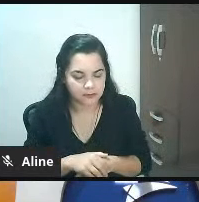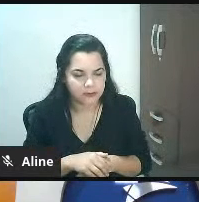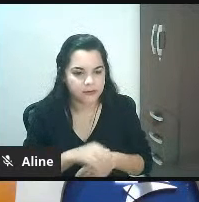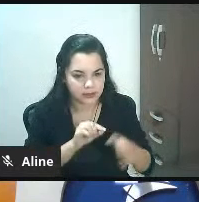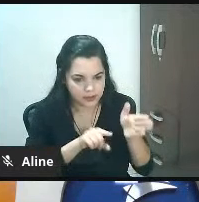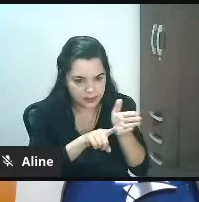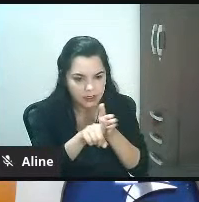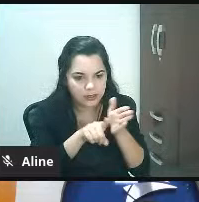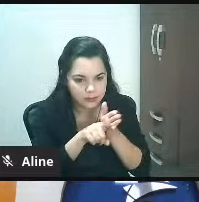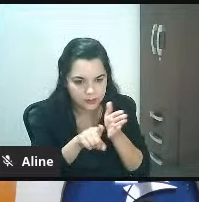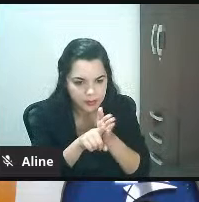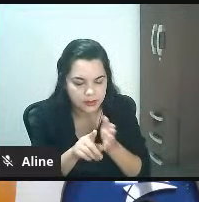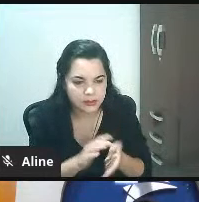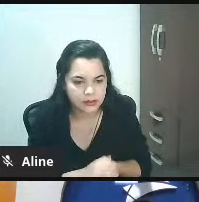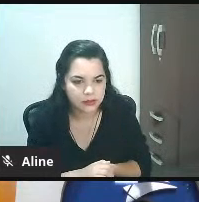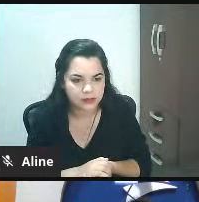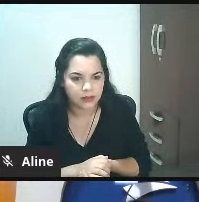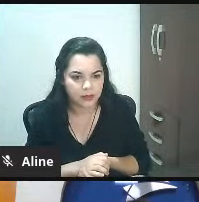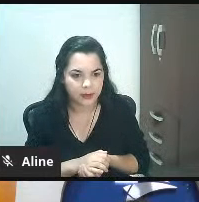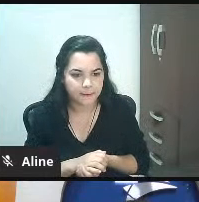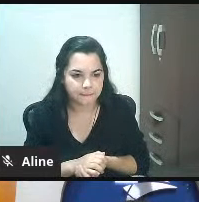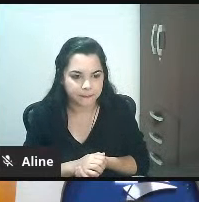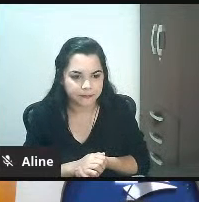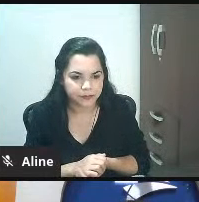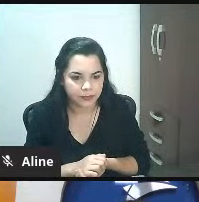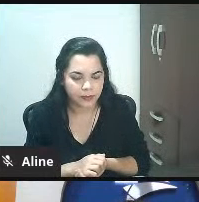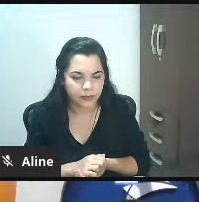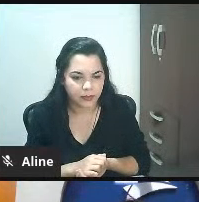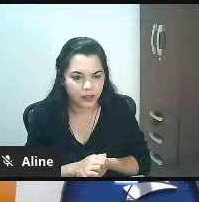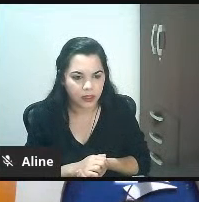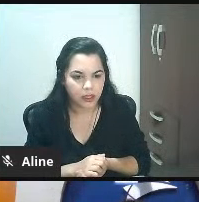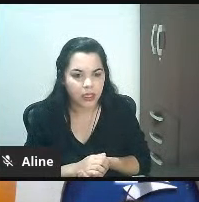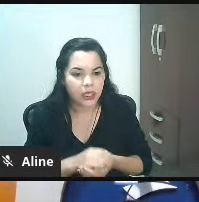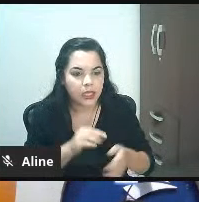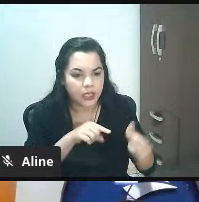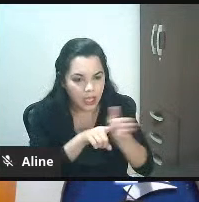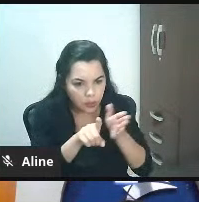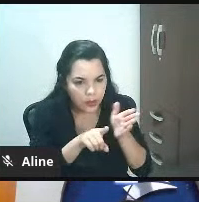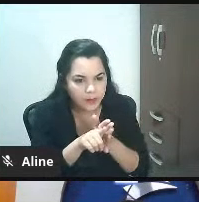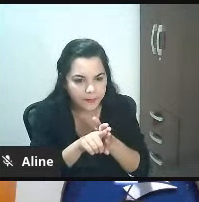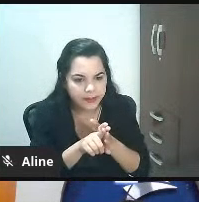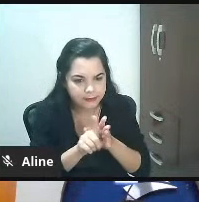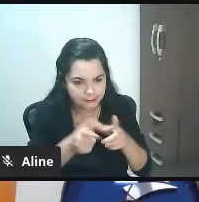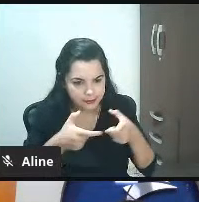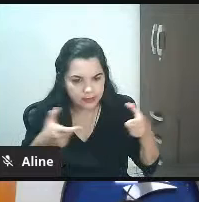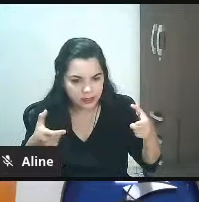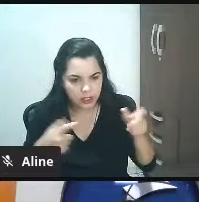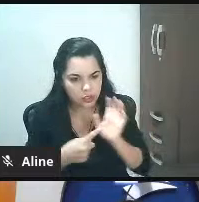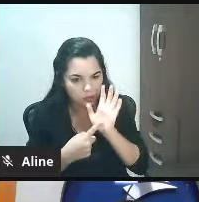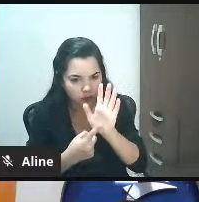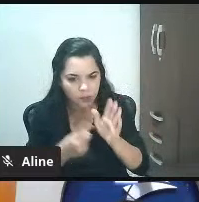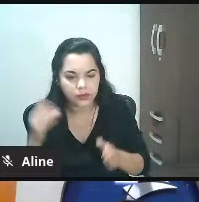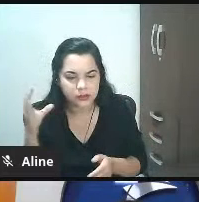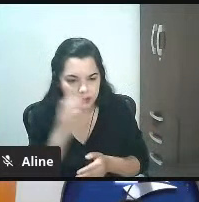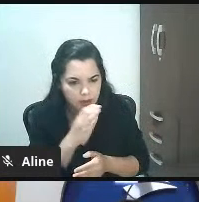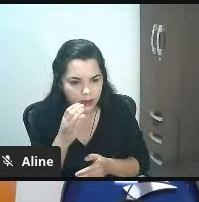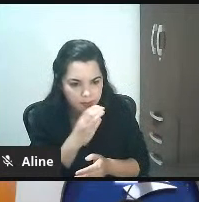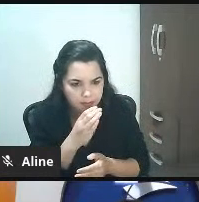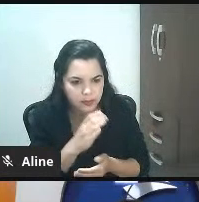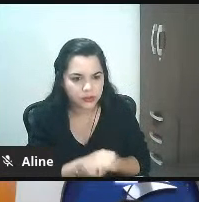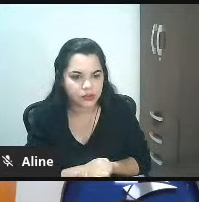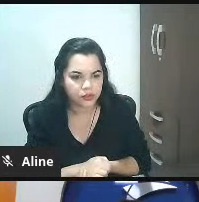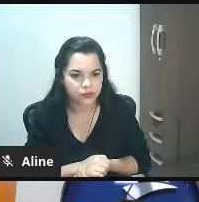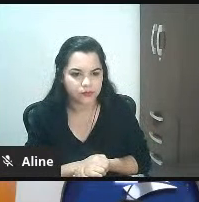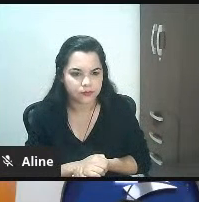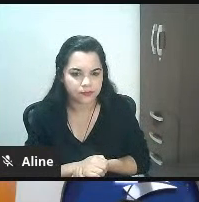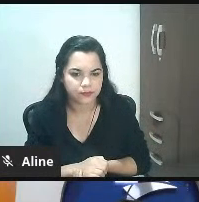ver o eles chegaram à conclusão e isso esse estudo é muito grande eu peguei só dois dois templates aqui para ficar bem fácil bem mastigado para todo